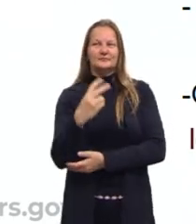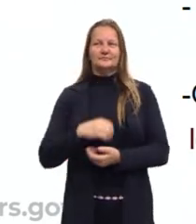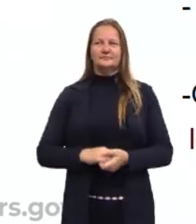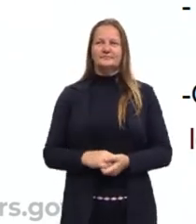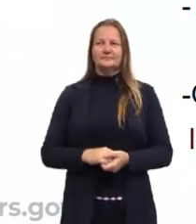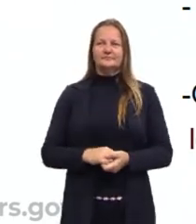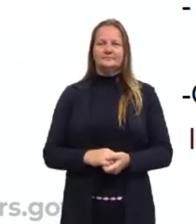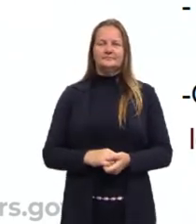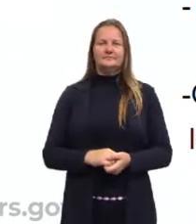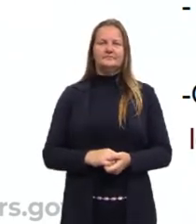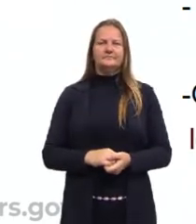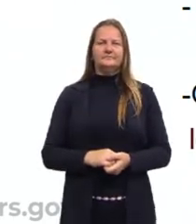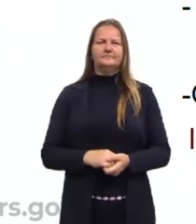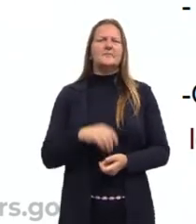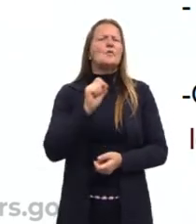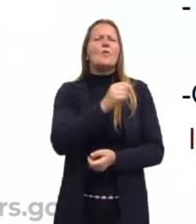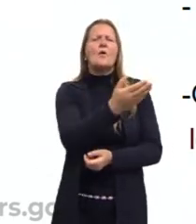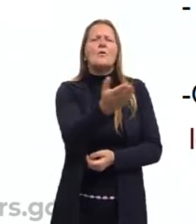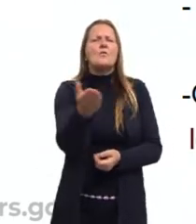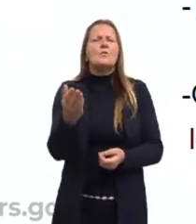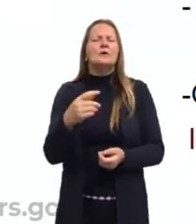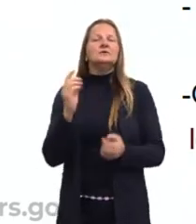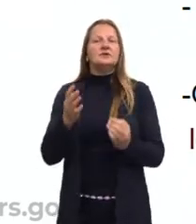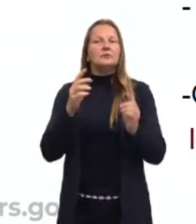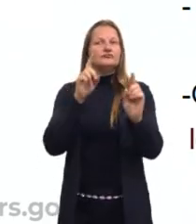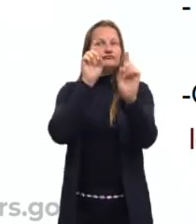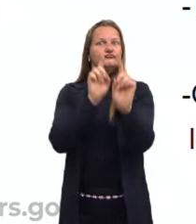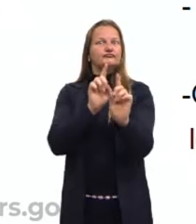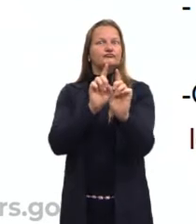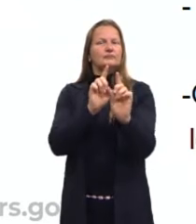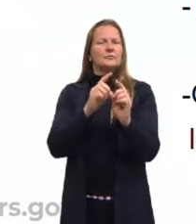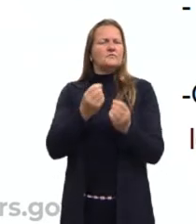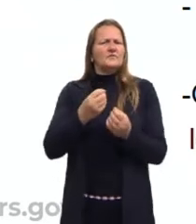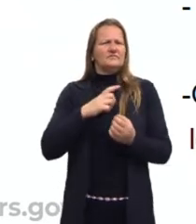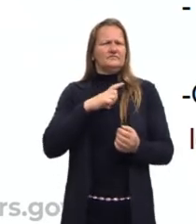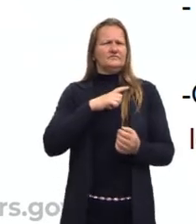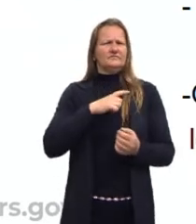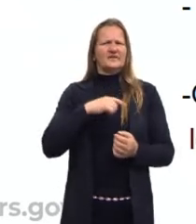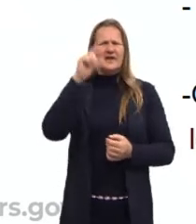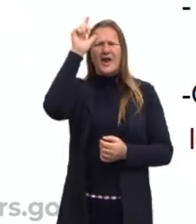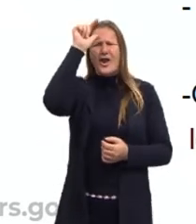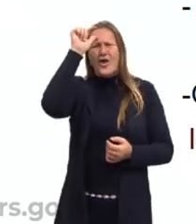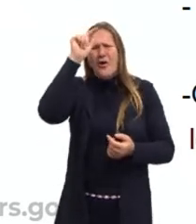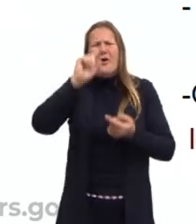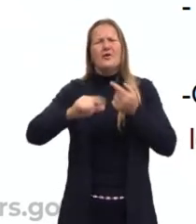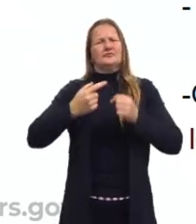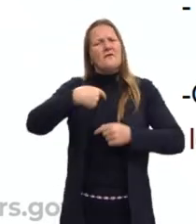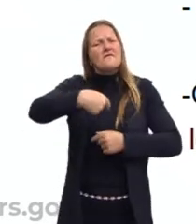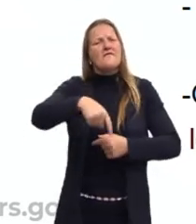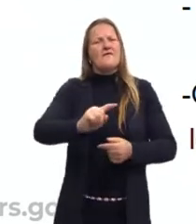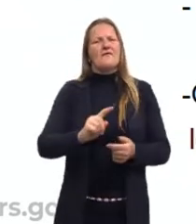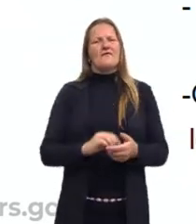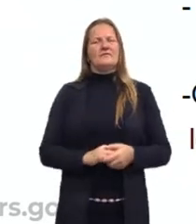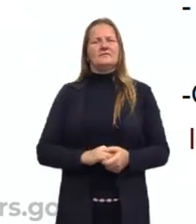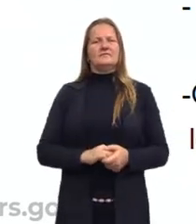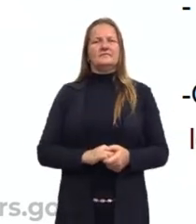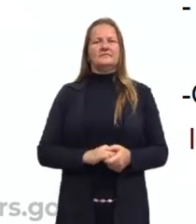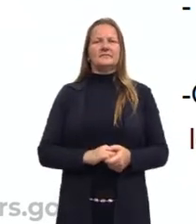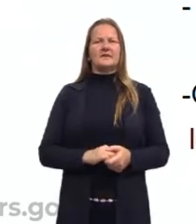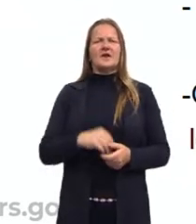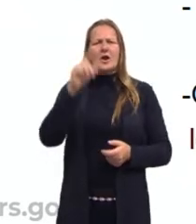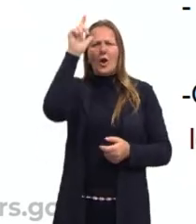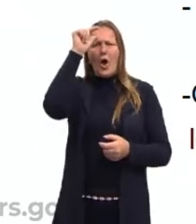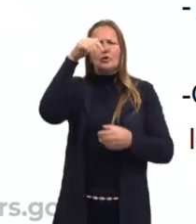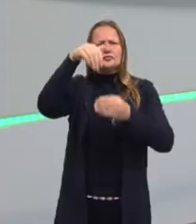Olha só, quem de nós já não se deparou com algumas coisas assim, né? É lógico que eu vou, é lógico que ele vai se